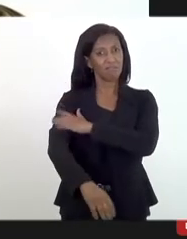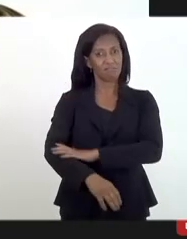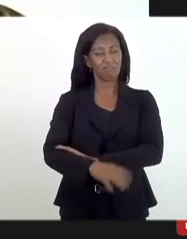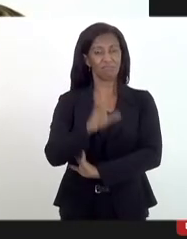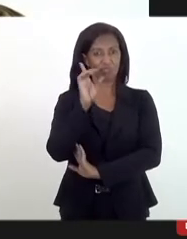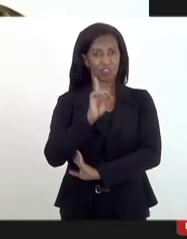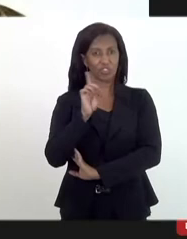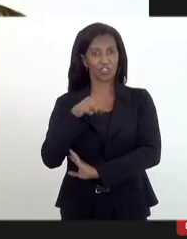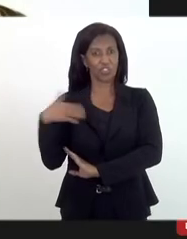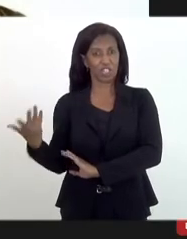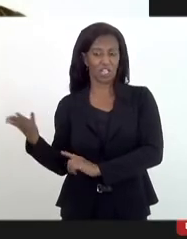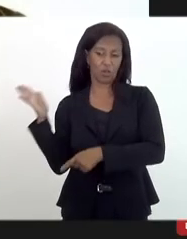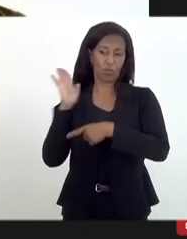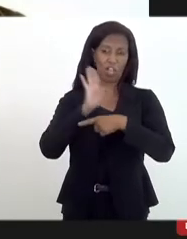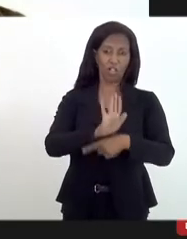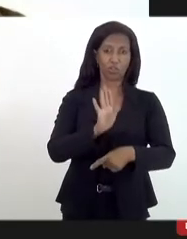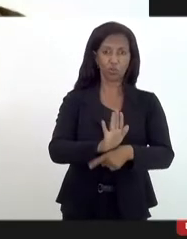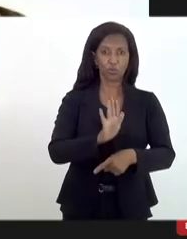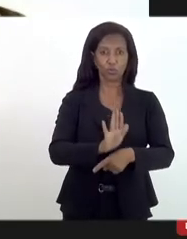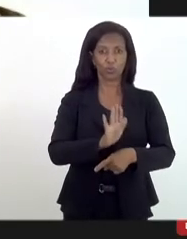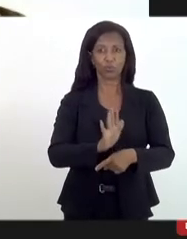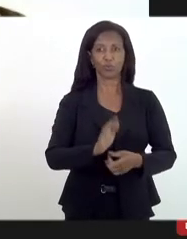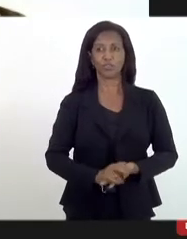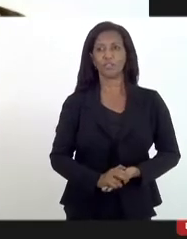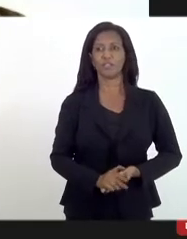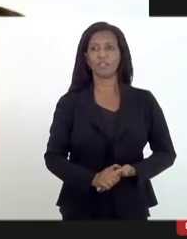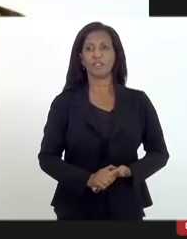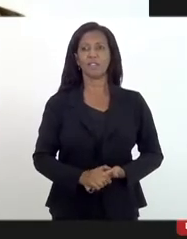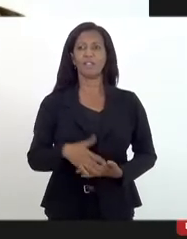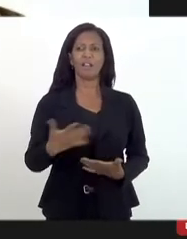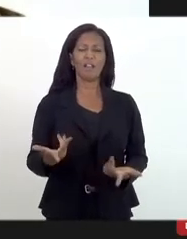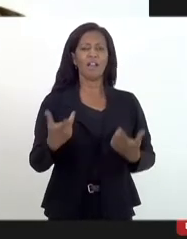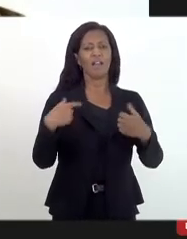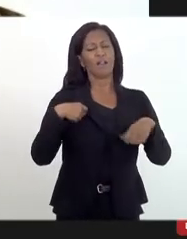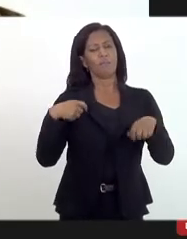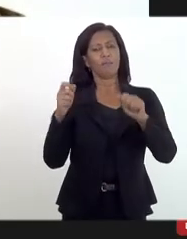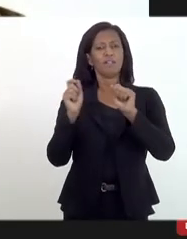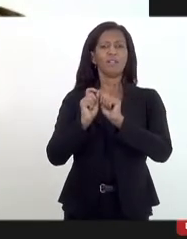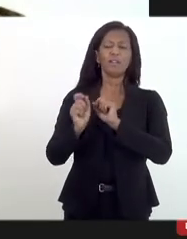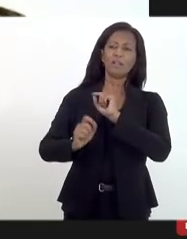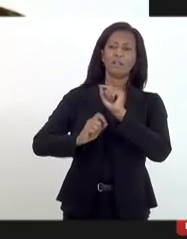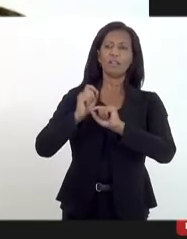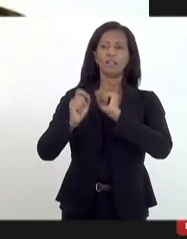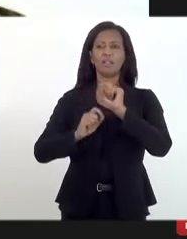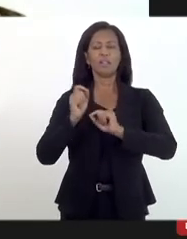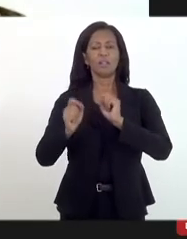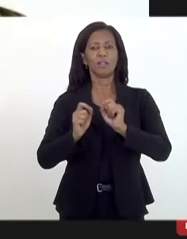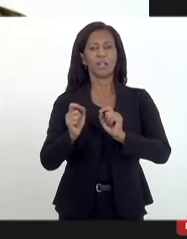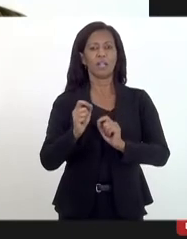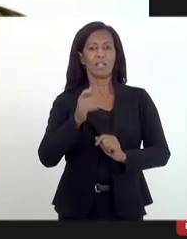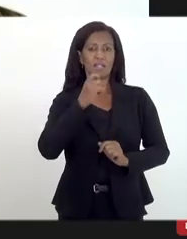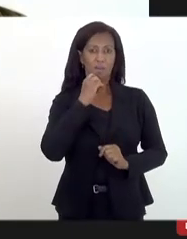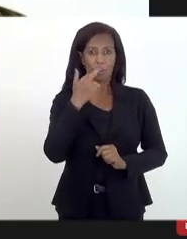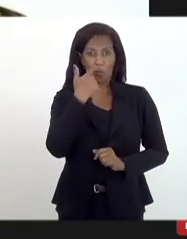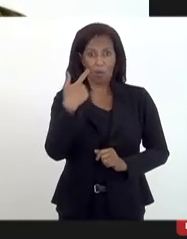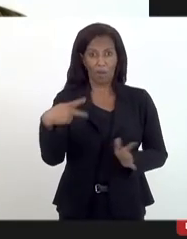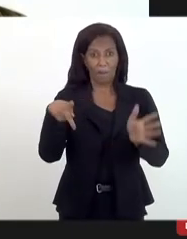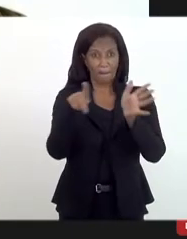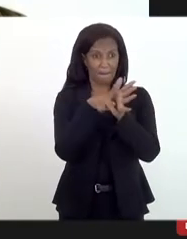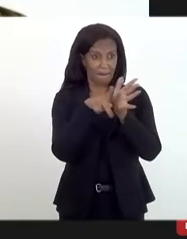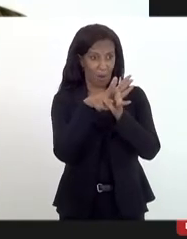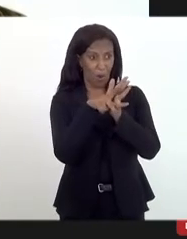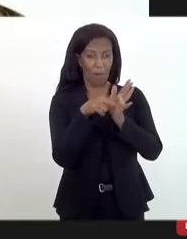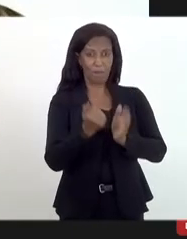Aí vocês vão dizer assim, mas não é que também vai dizer o seguinte, mas o Tupirani, numa linguagem popular, não o Zé Ruela.